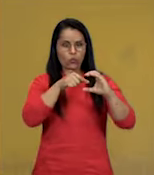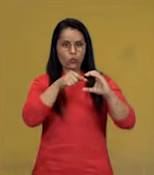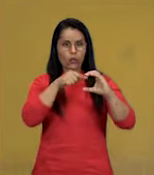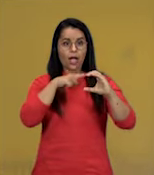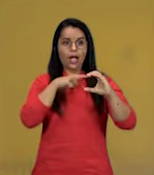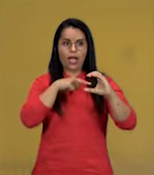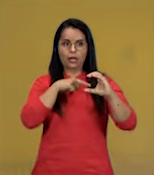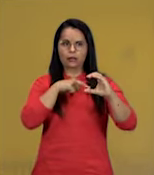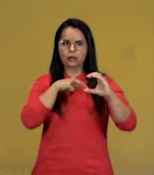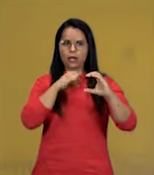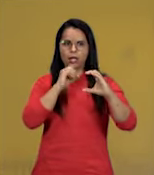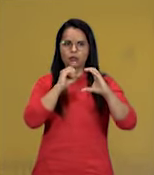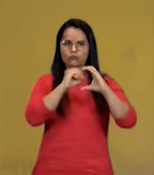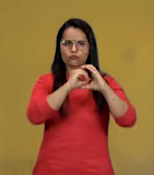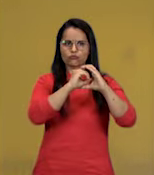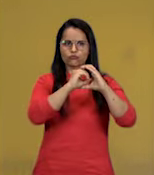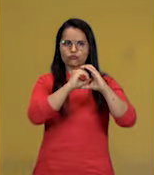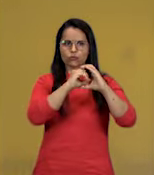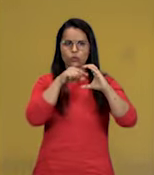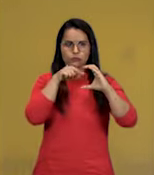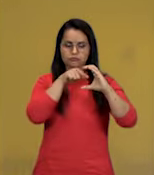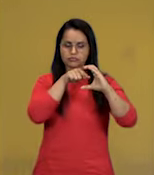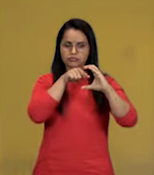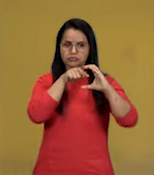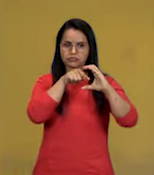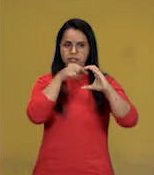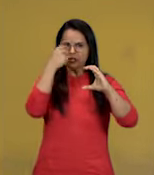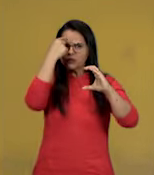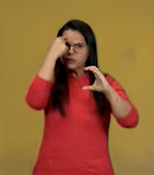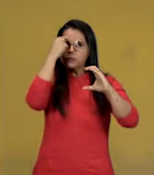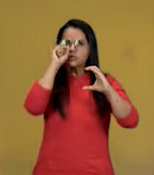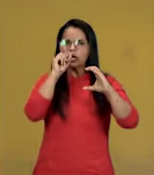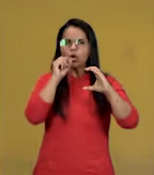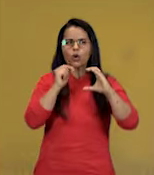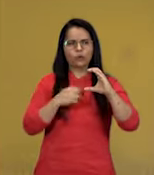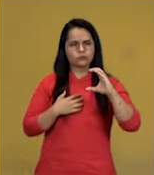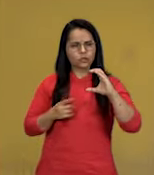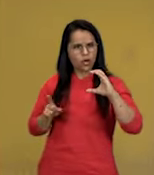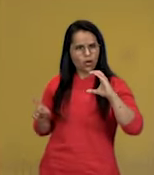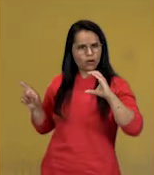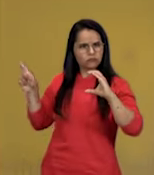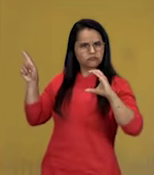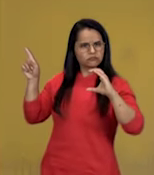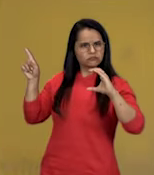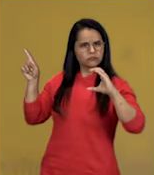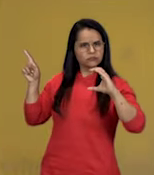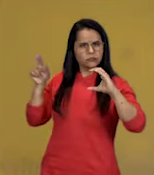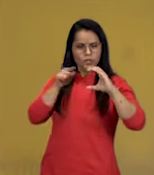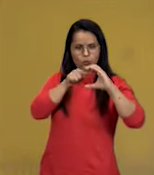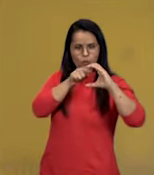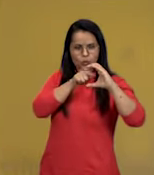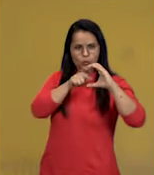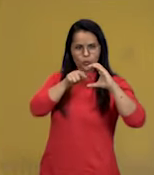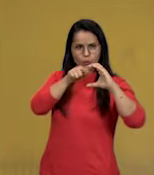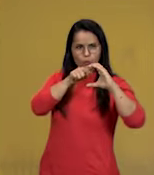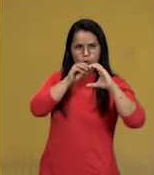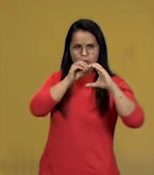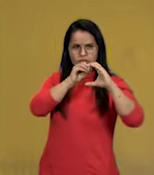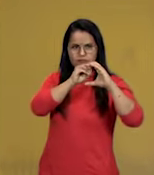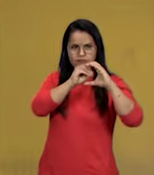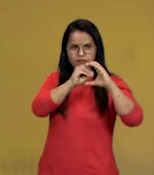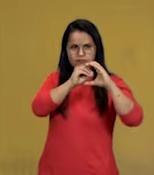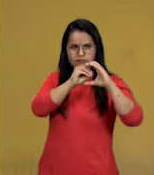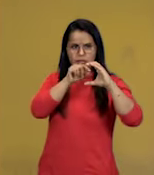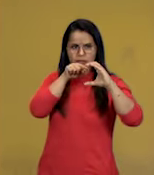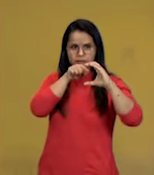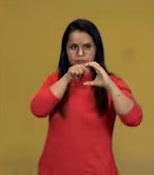bem definido. Então, vamos pensar aqui no núcleo. E o que que é o núcleo? O núcleo é uma estrutura, que eu vou